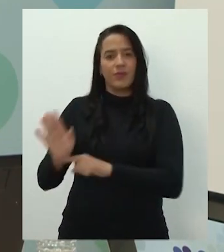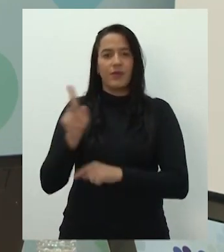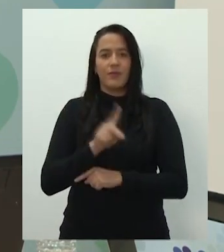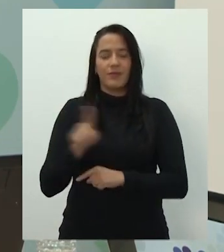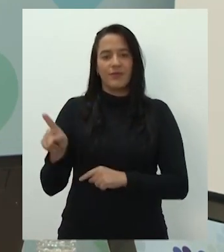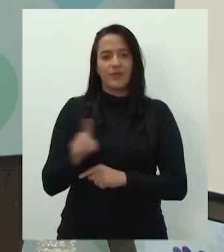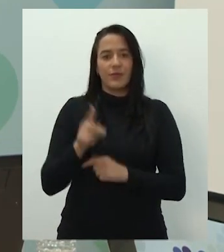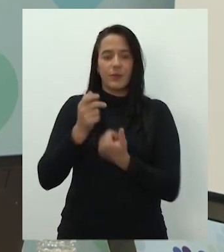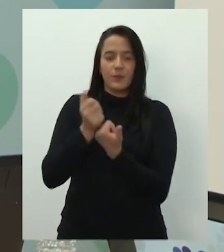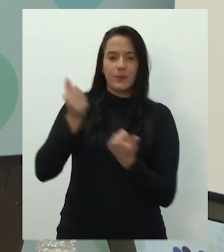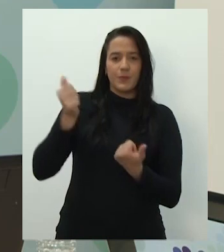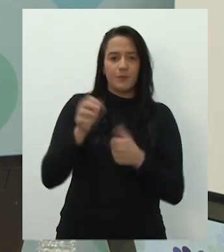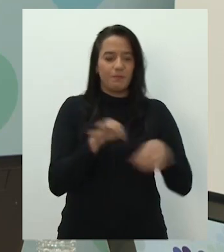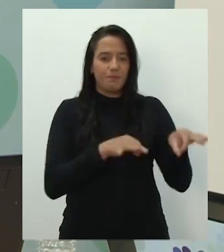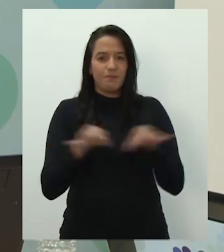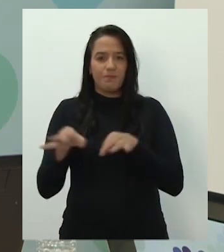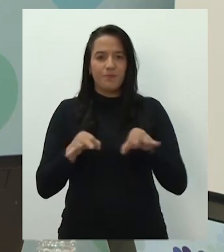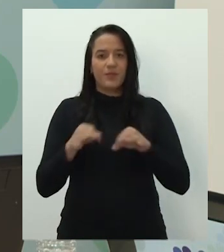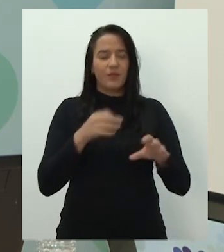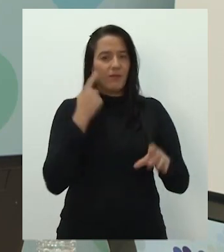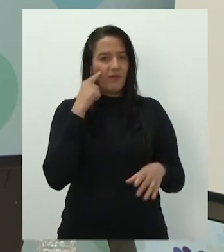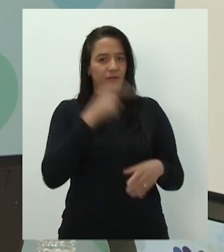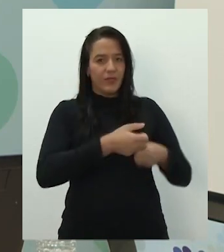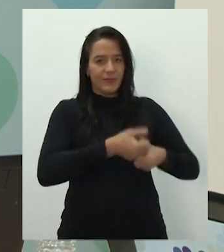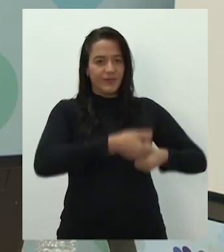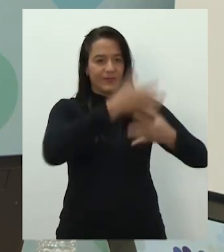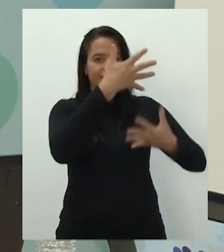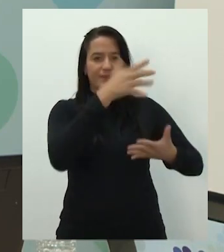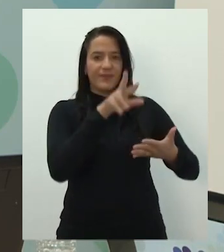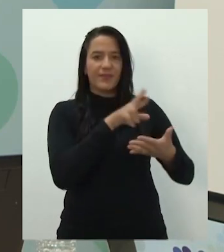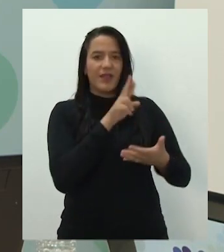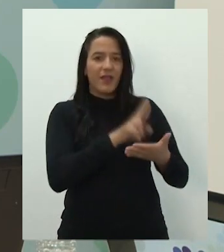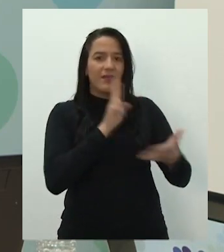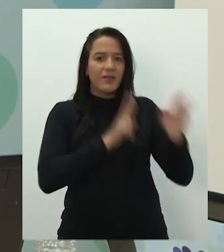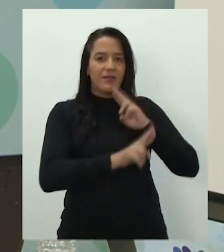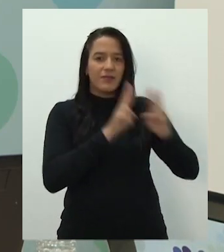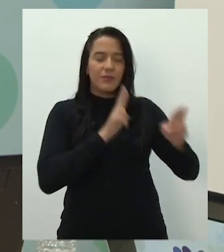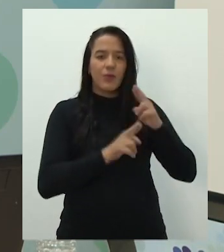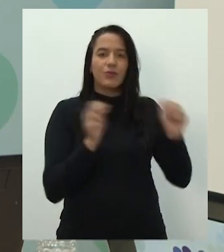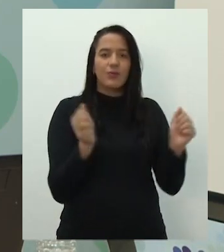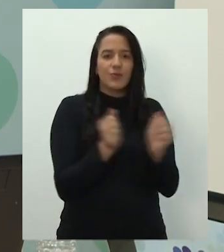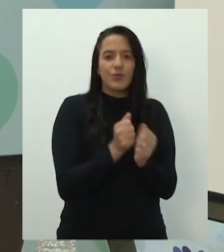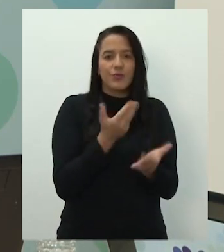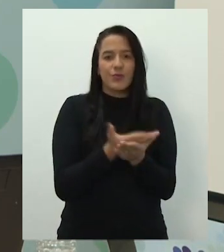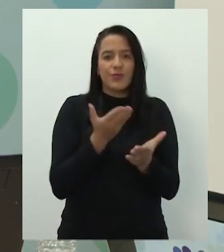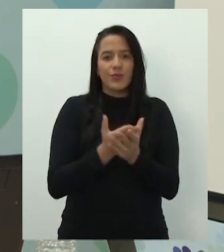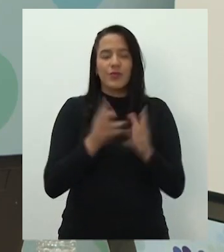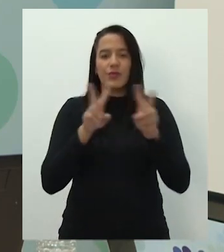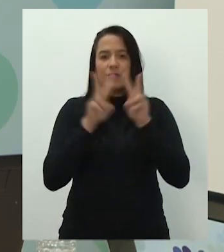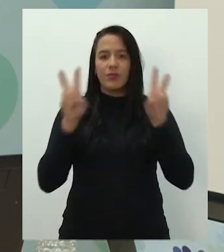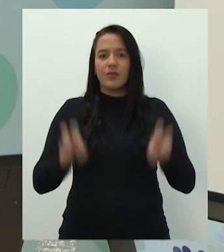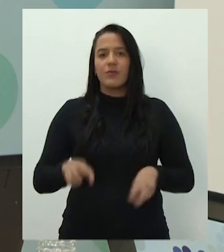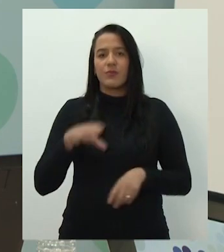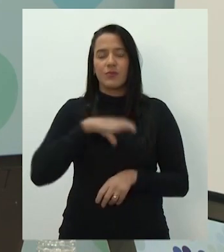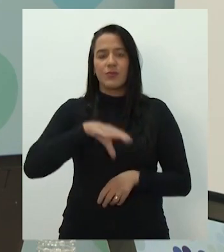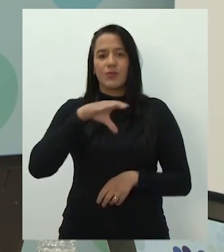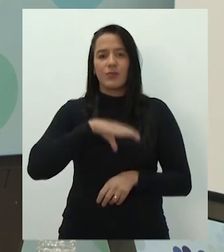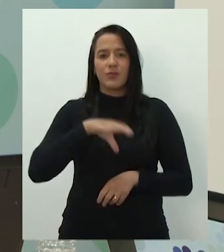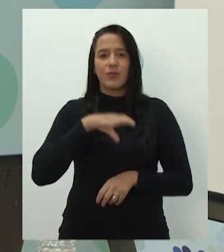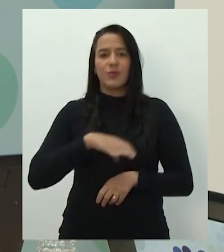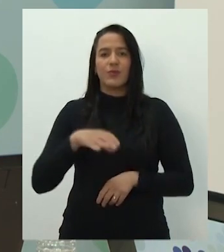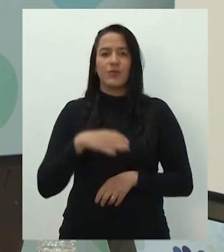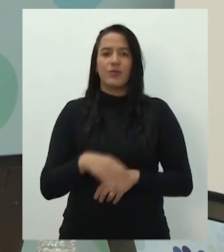as participações de vocês, as respostas, as interações e vai ser um prazer estar com vocês hoje na aula de língua portuguesa do nono ano do